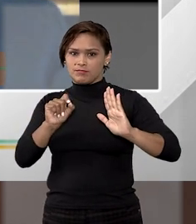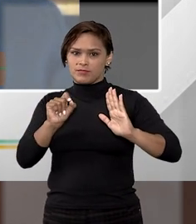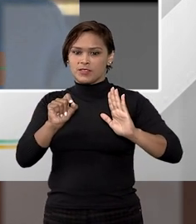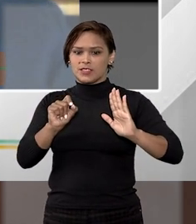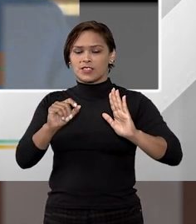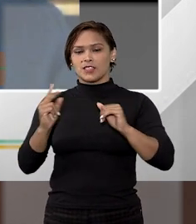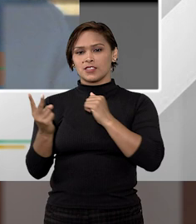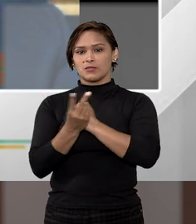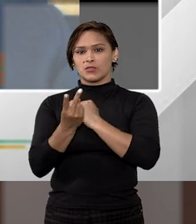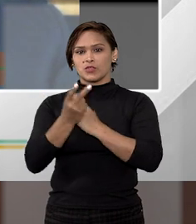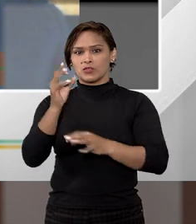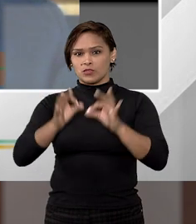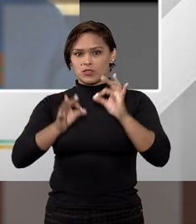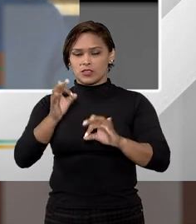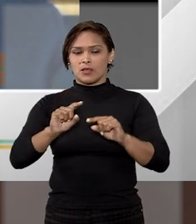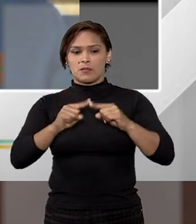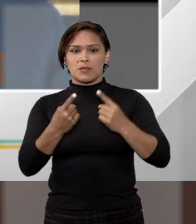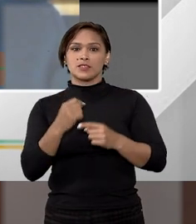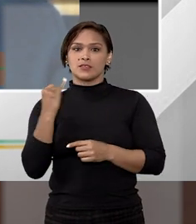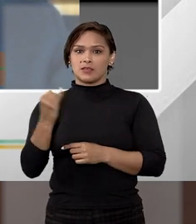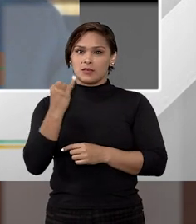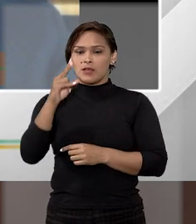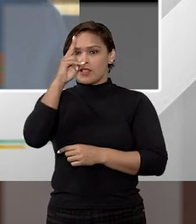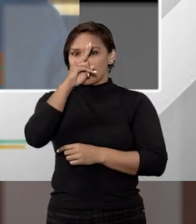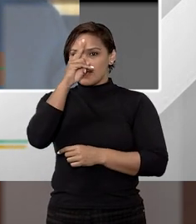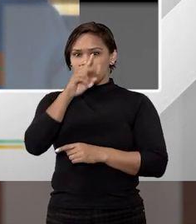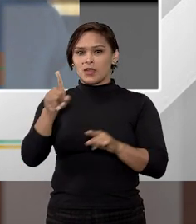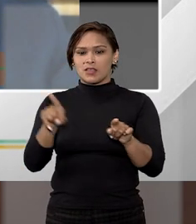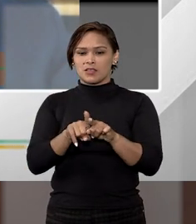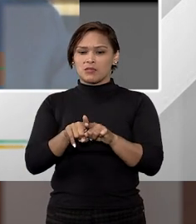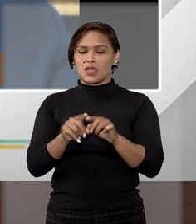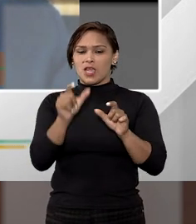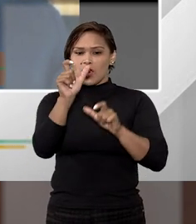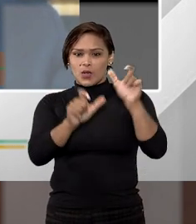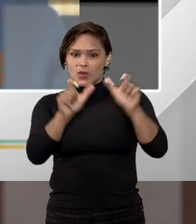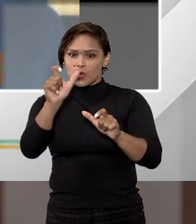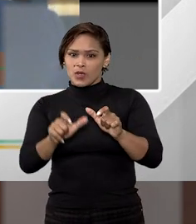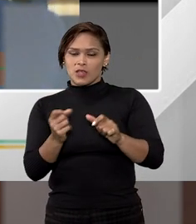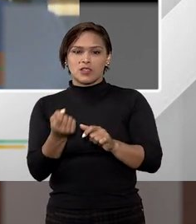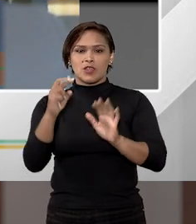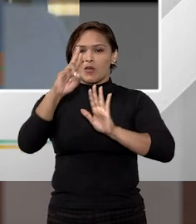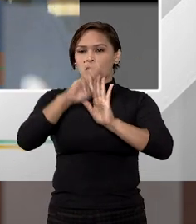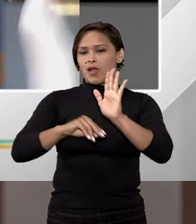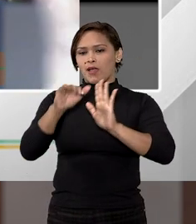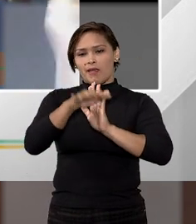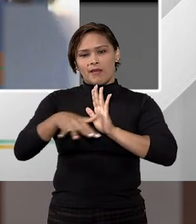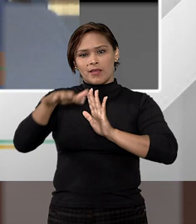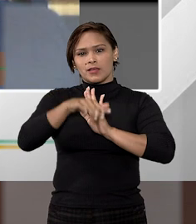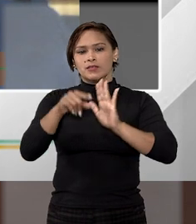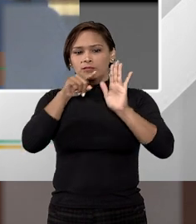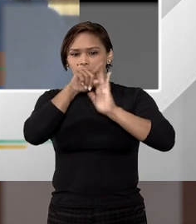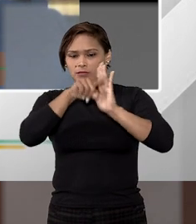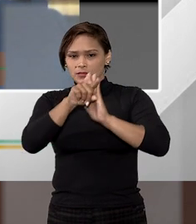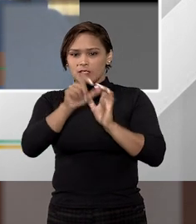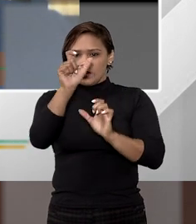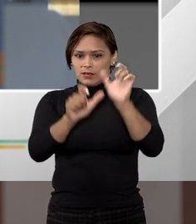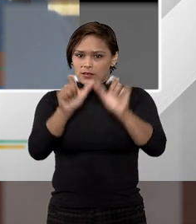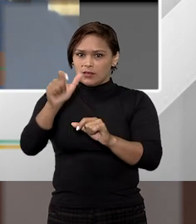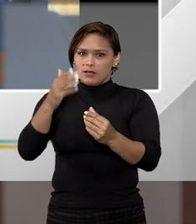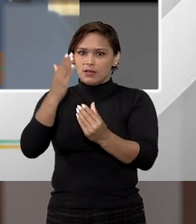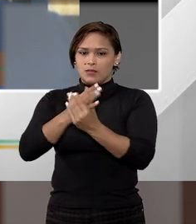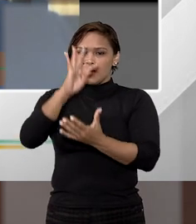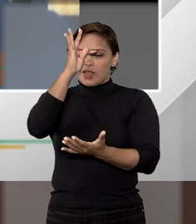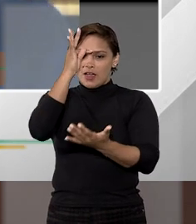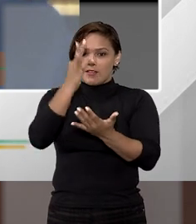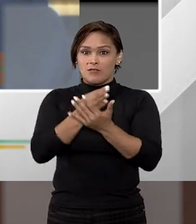essa proteção judicialmente. Só que isso é importante ressaltar, é muito casuístico, não existe uma regra geral. Isso é analisado caso a caso, até porque